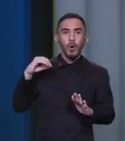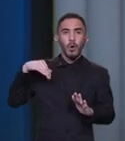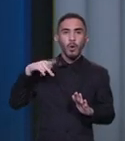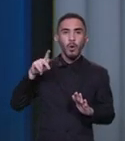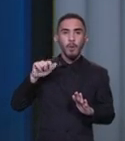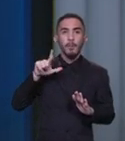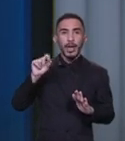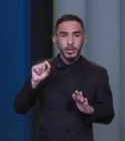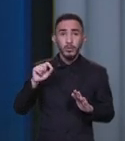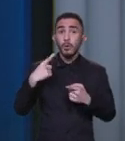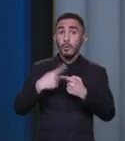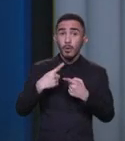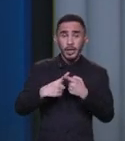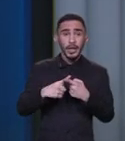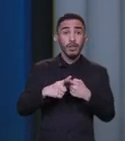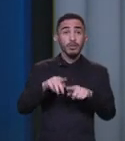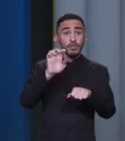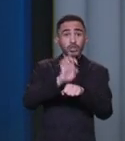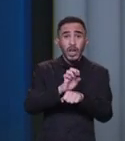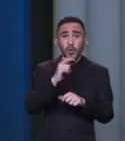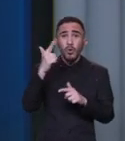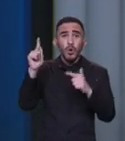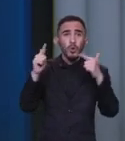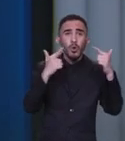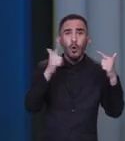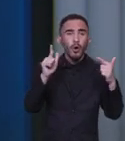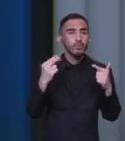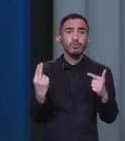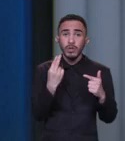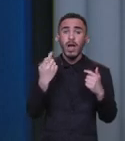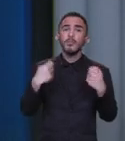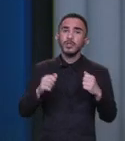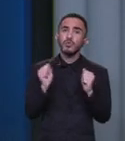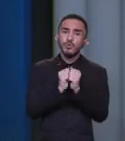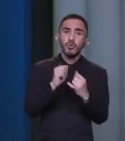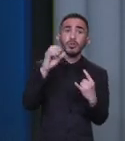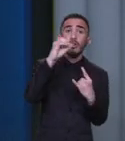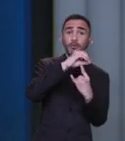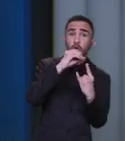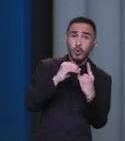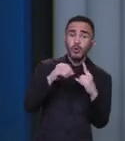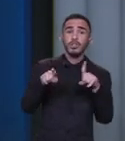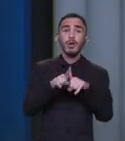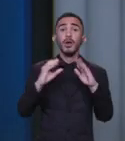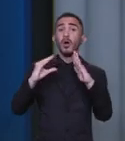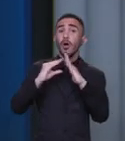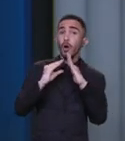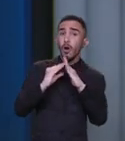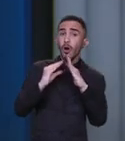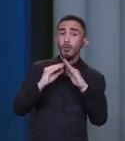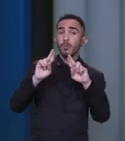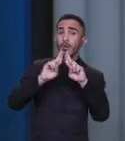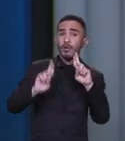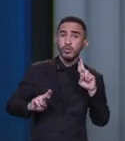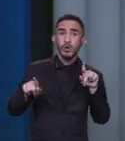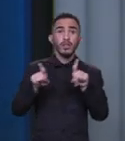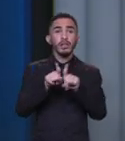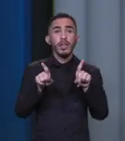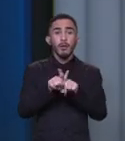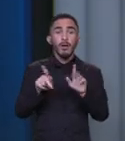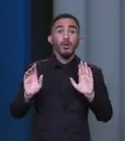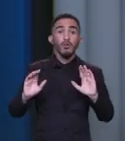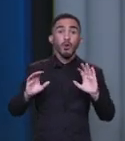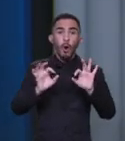nenhum outro Estado que possa liderar com a Fiocruz, com a COP da UFRJ, o complexo industrial de